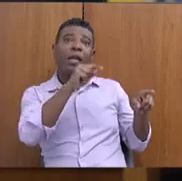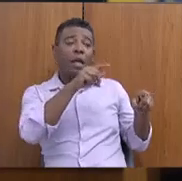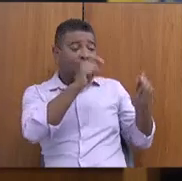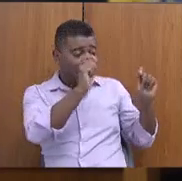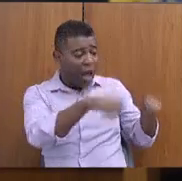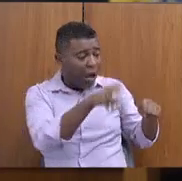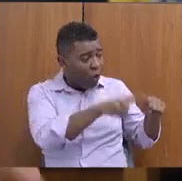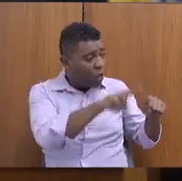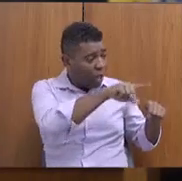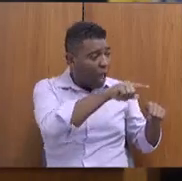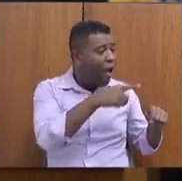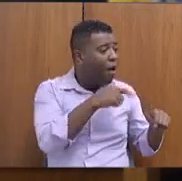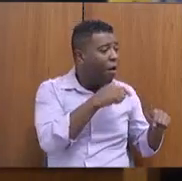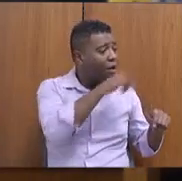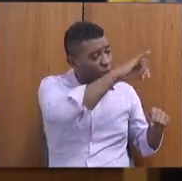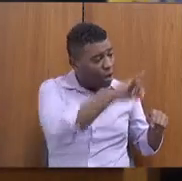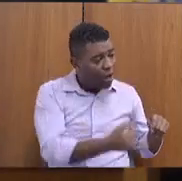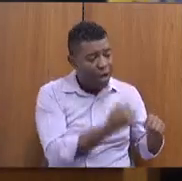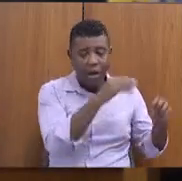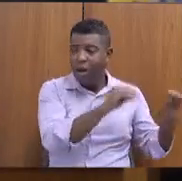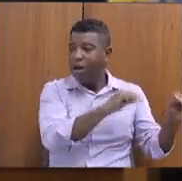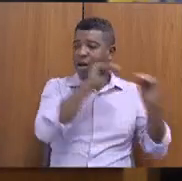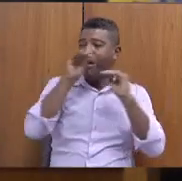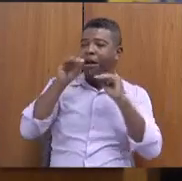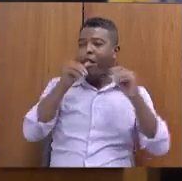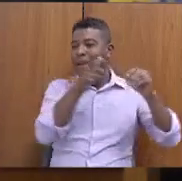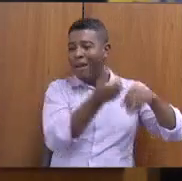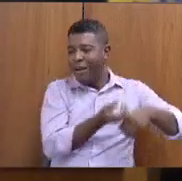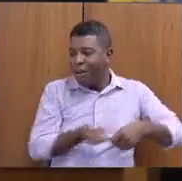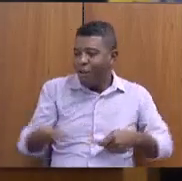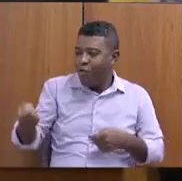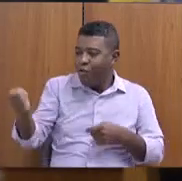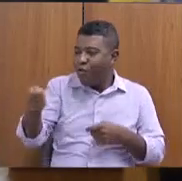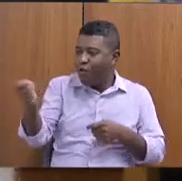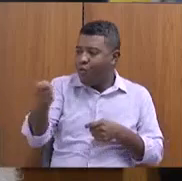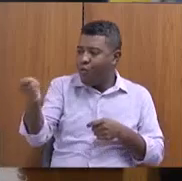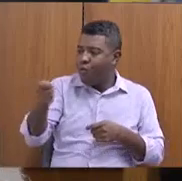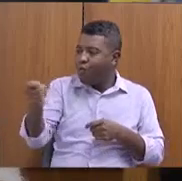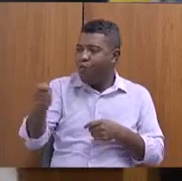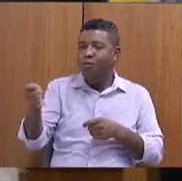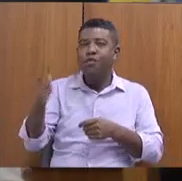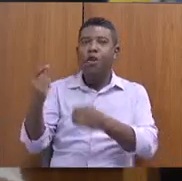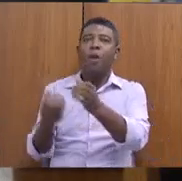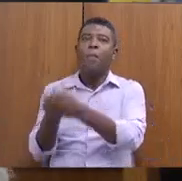E, com isso, gente também tem um trabalho lá que eu vou deixar para falar de tarde.